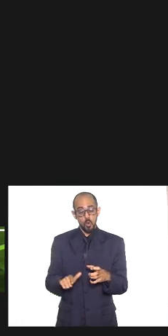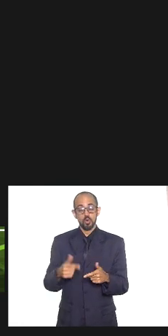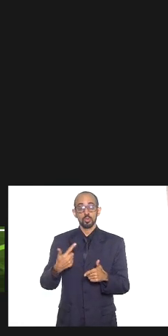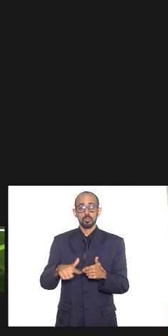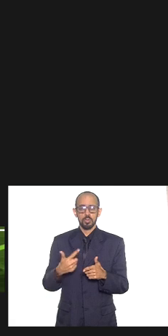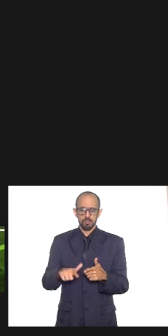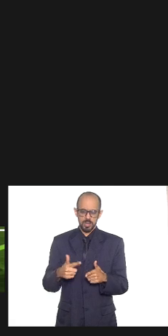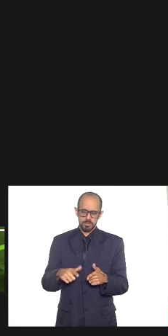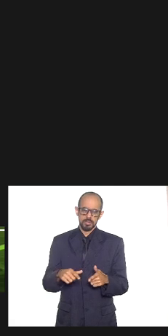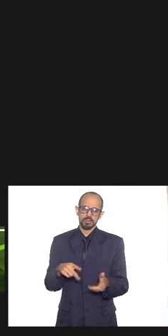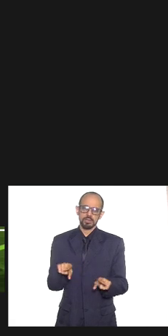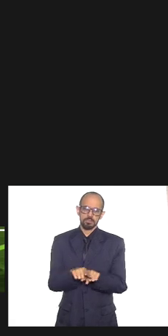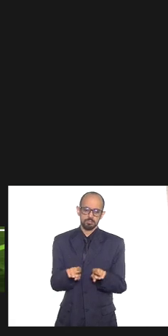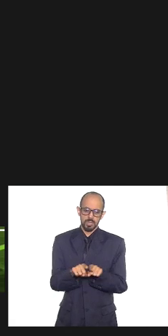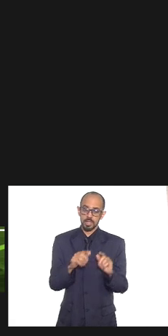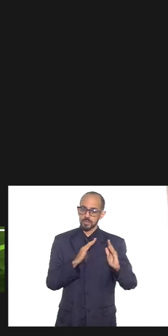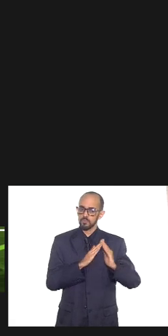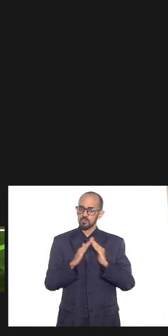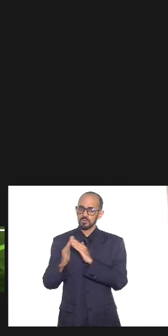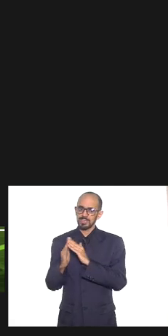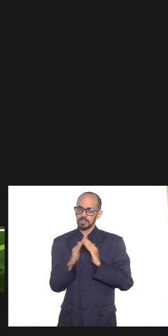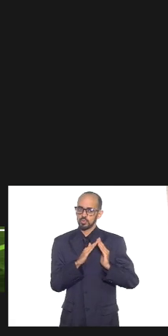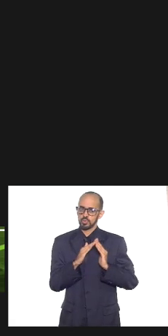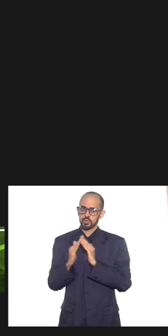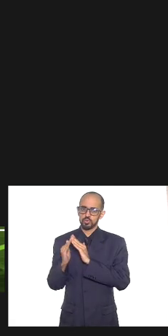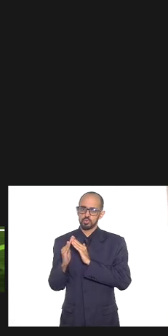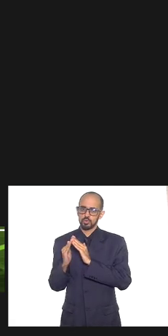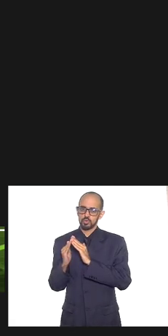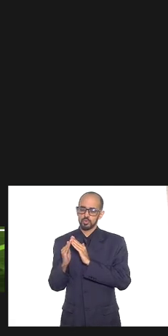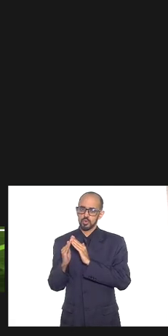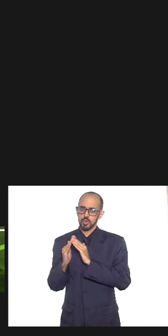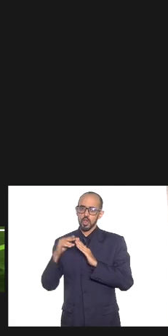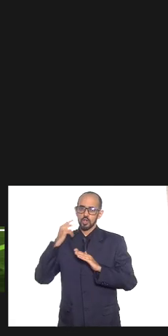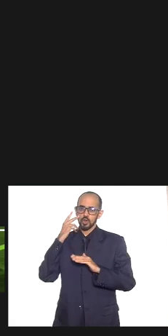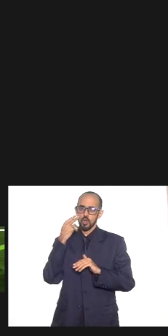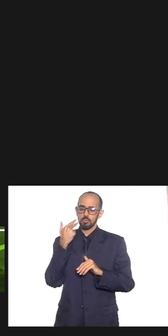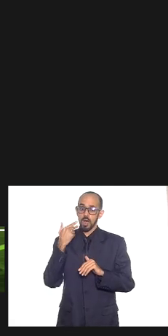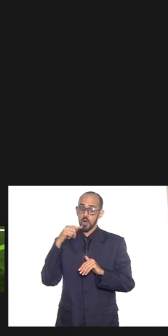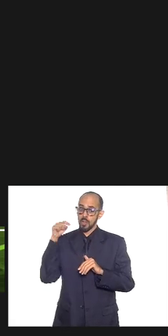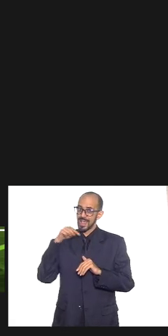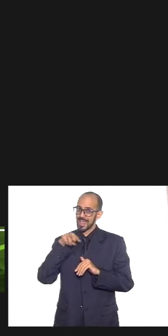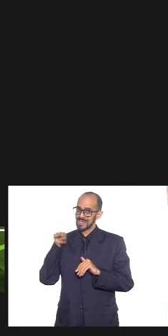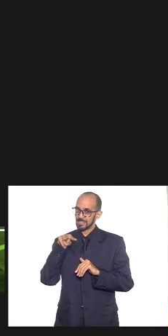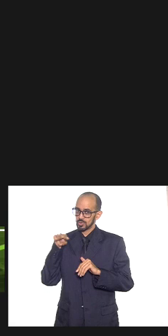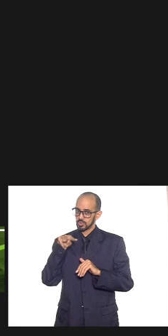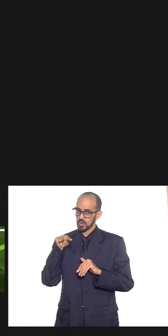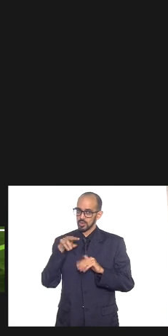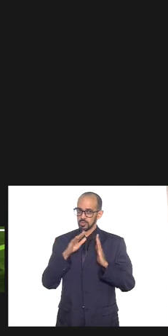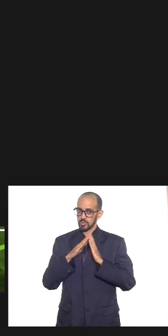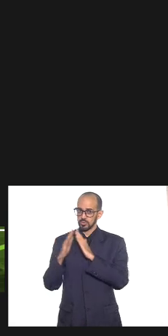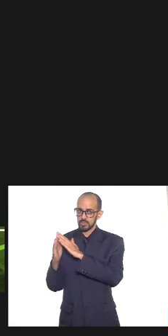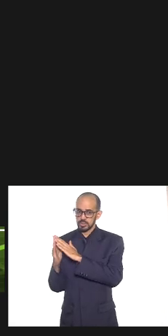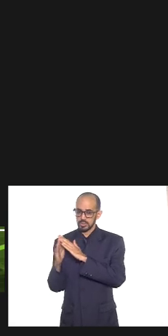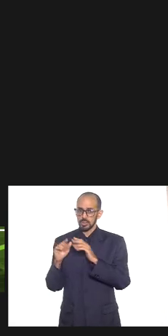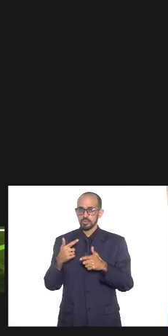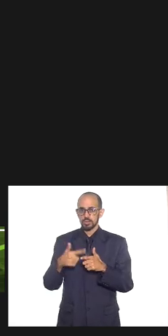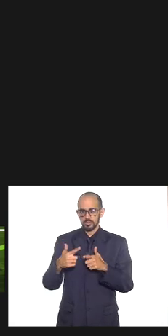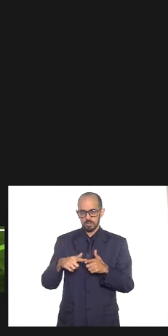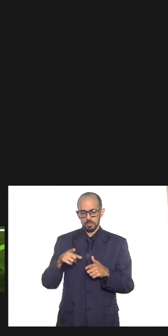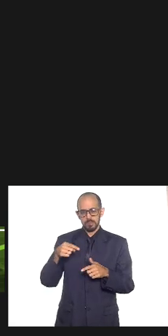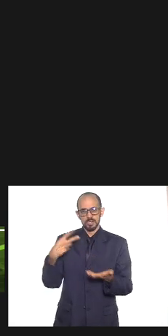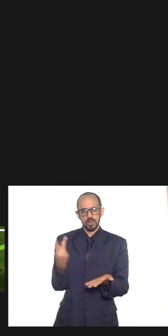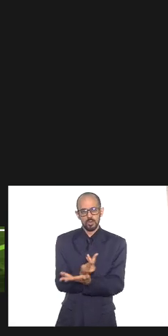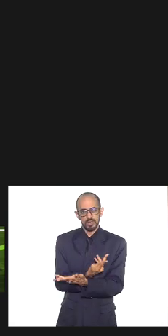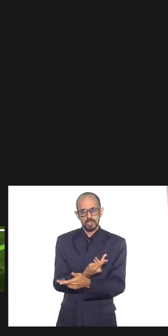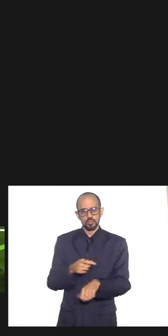corriqueiro que nós temos vizinhança relação de vizinhança normalmente esse tipo de problema acontecia